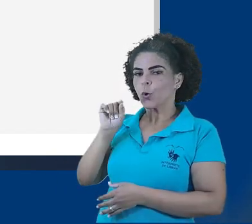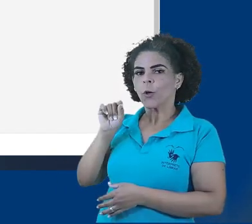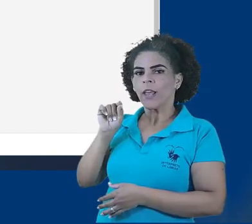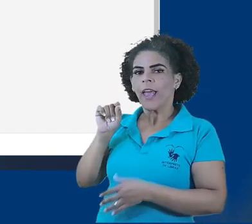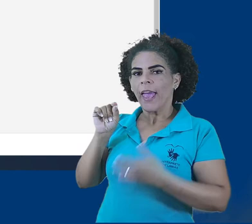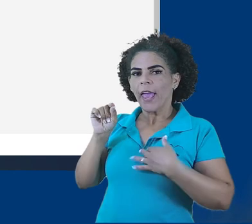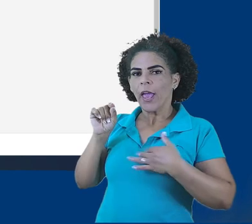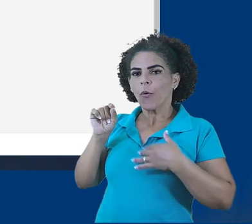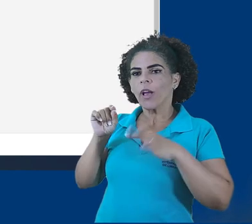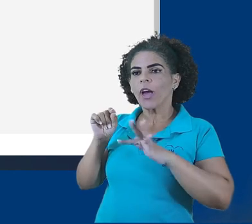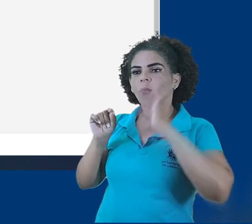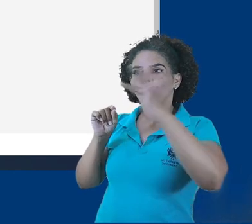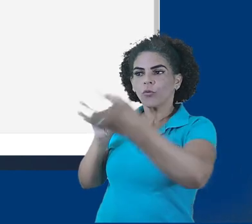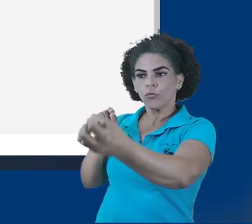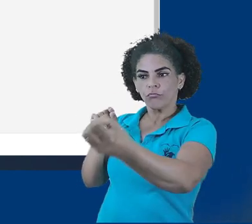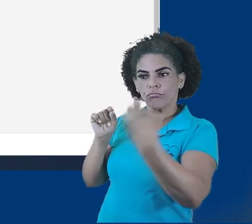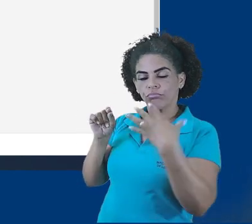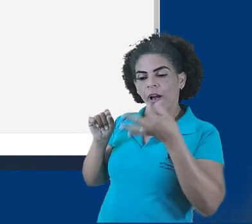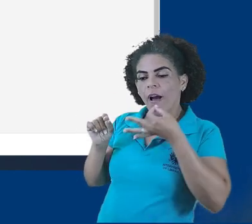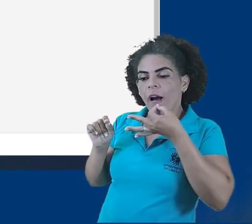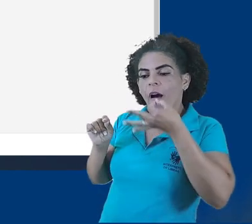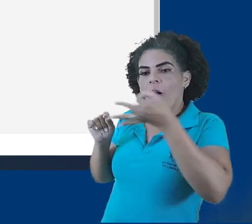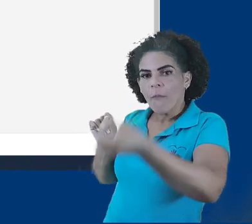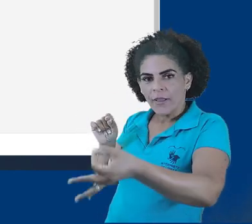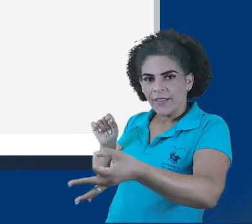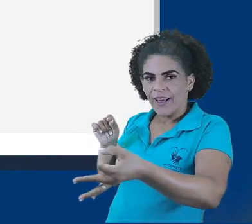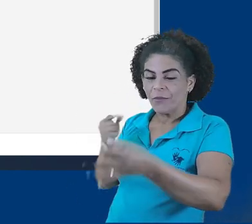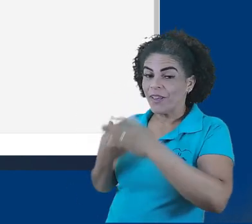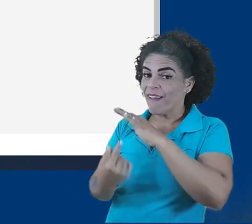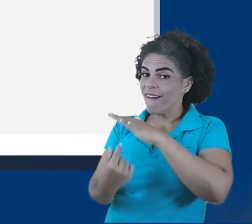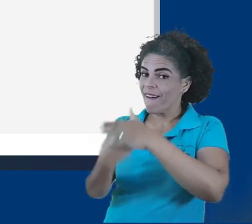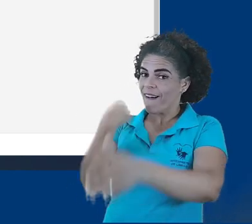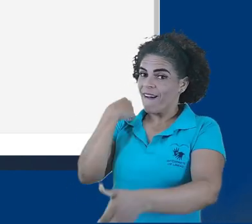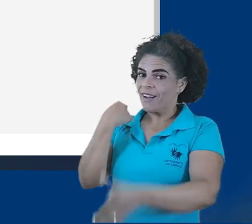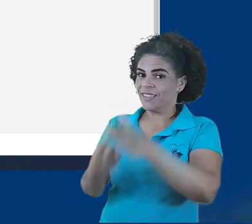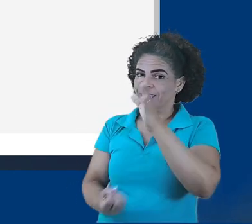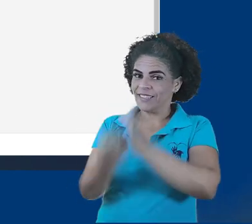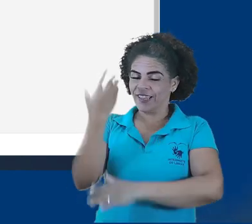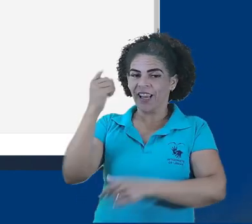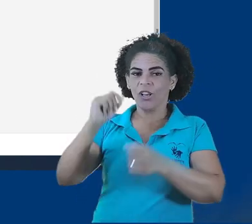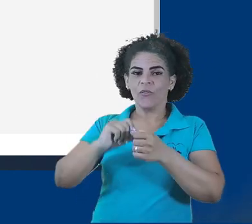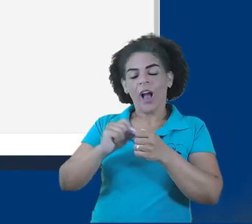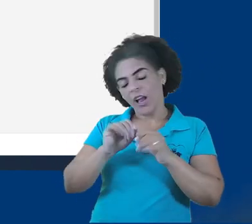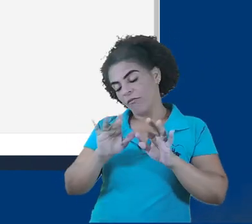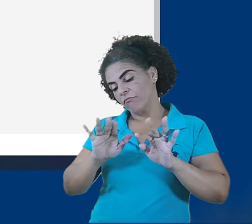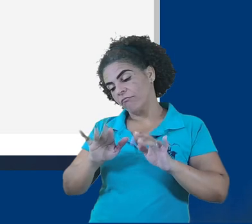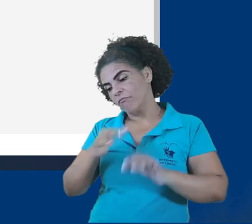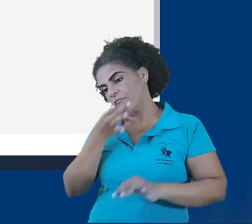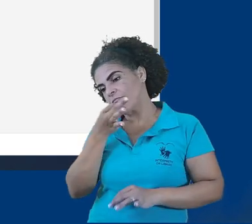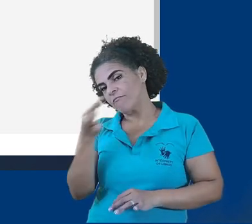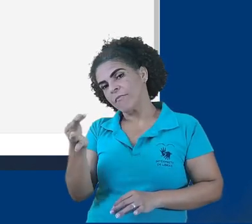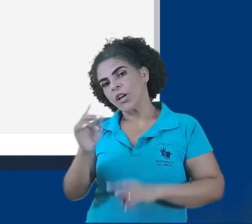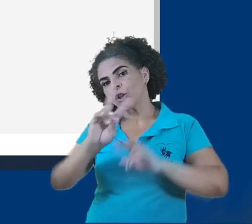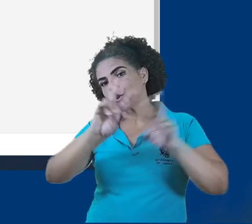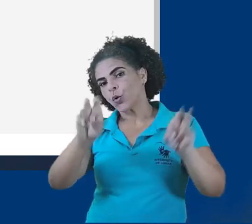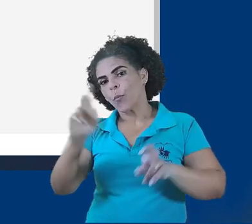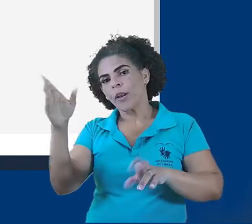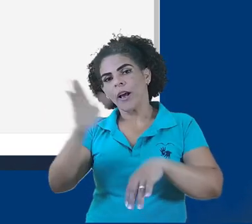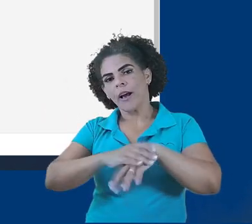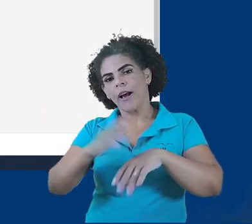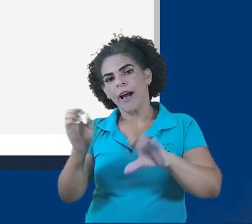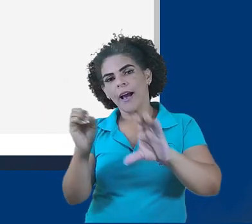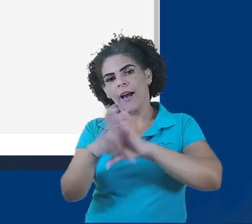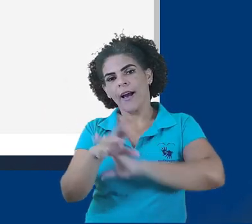opção, eu quero enviar um comentário de feedback para o meu estudante. E nesse caso, eu vou escrever para o meu